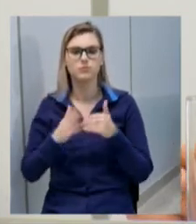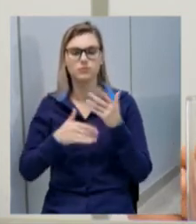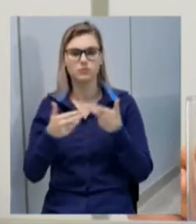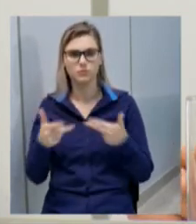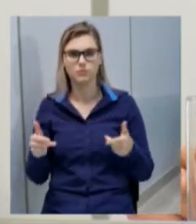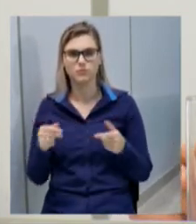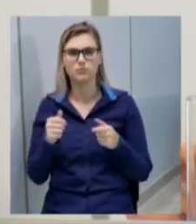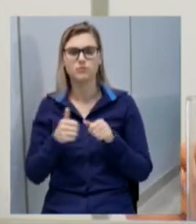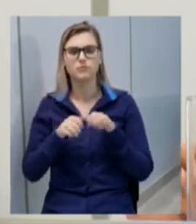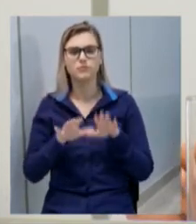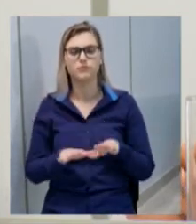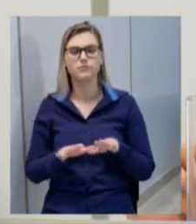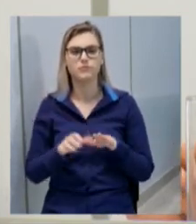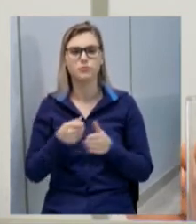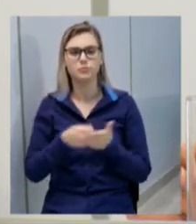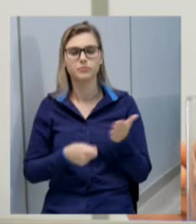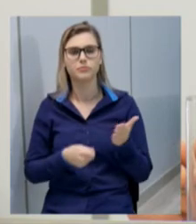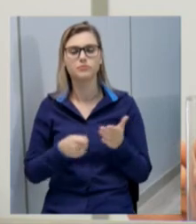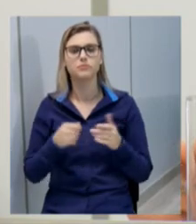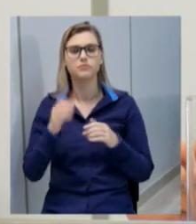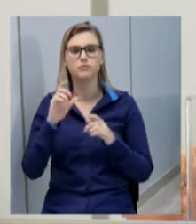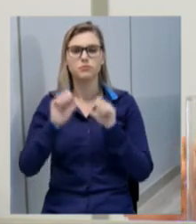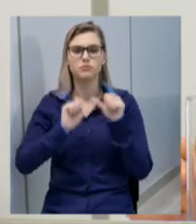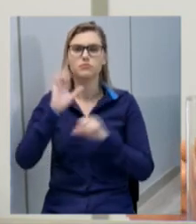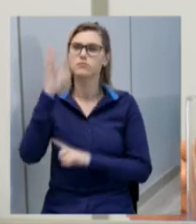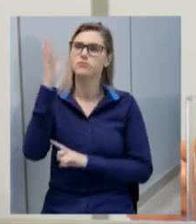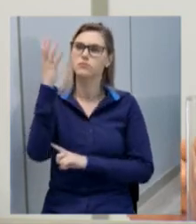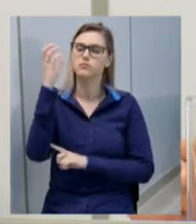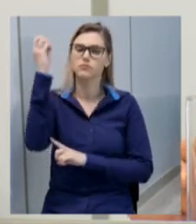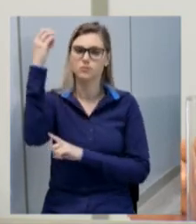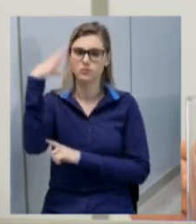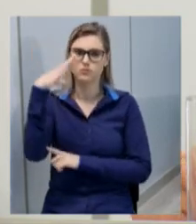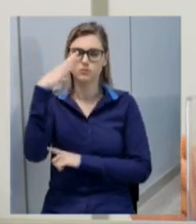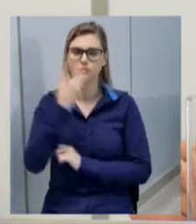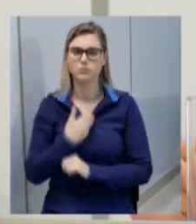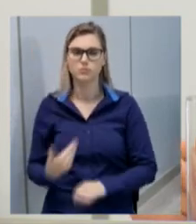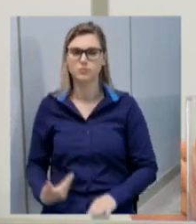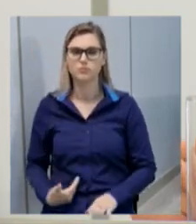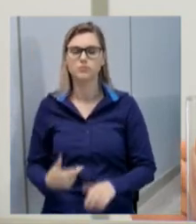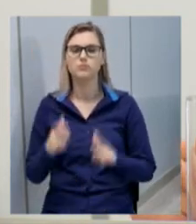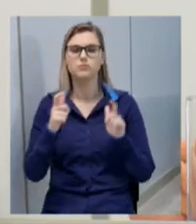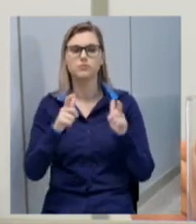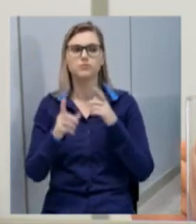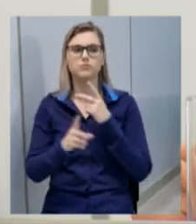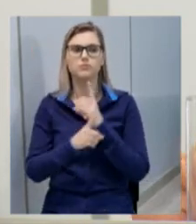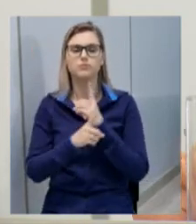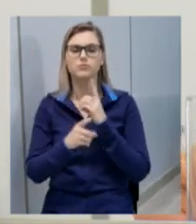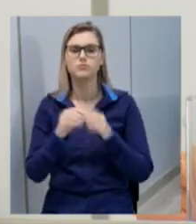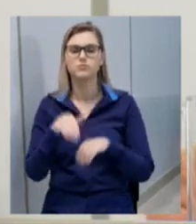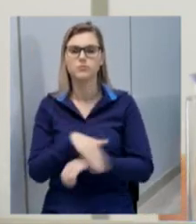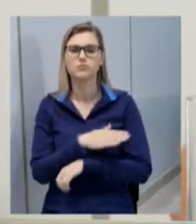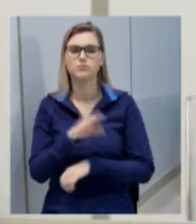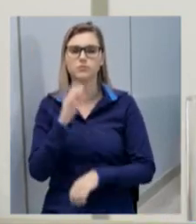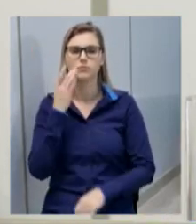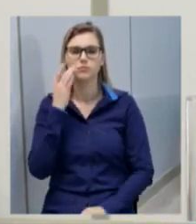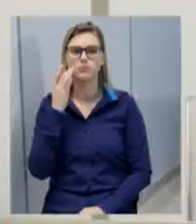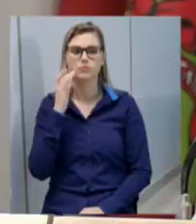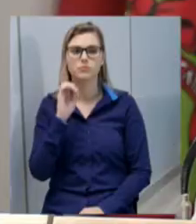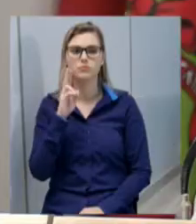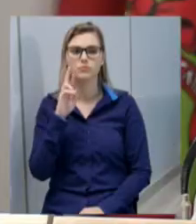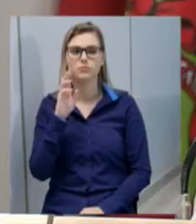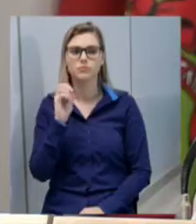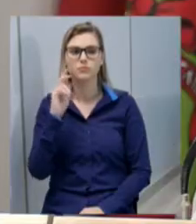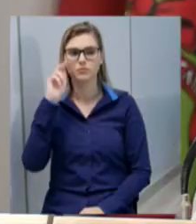Obras efetue a troca das lâmpadas queimadas nos postos de iluminação pública localizados na rua Ouro Preto no bairro Tonial